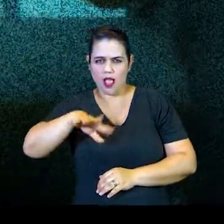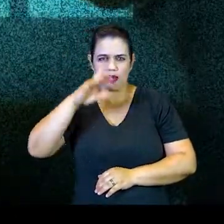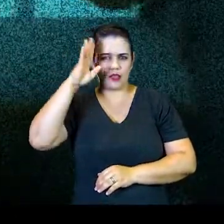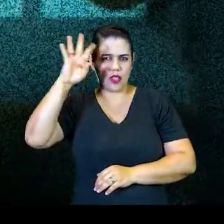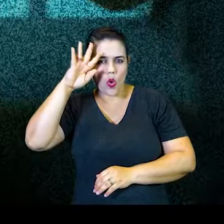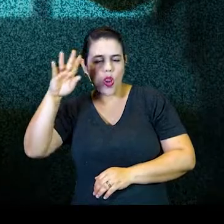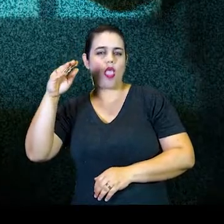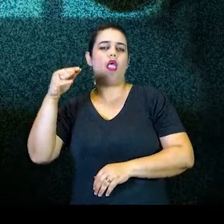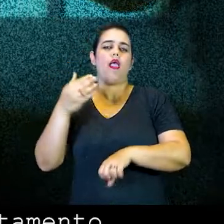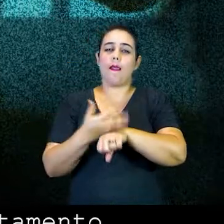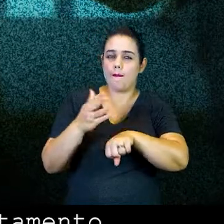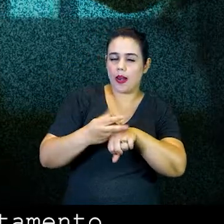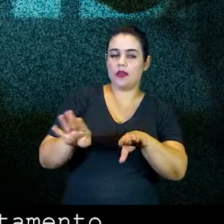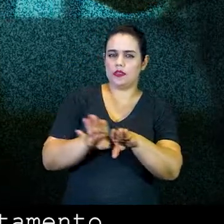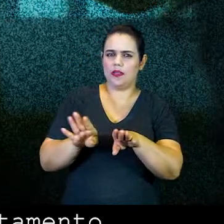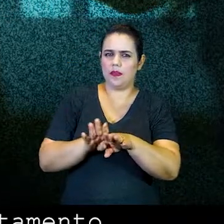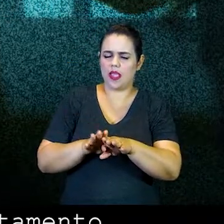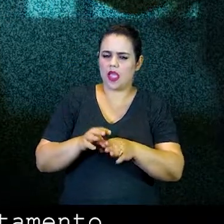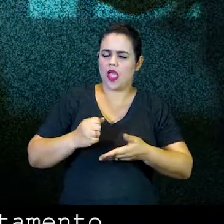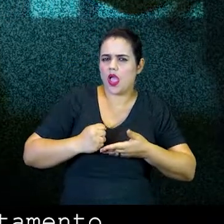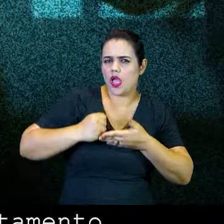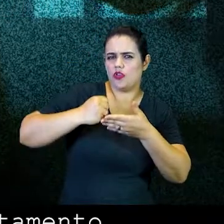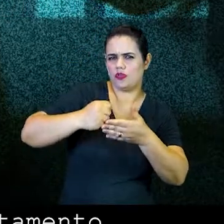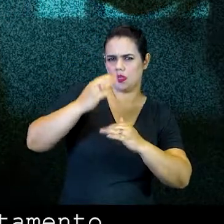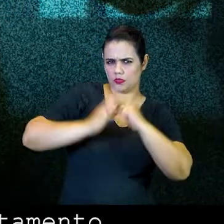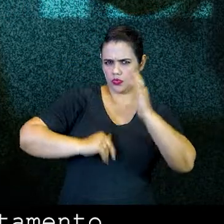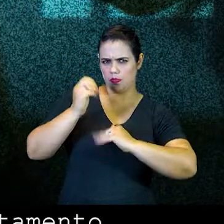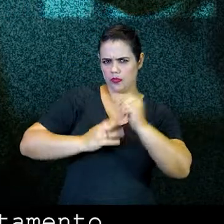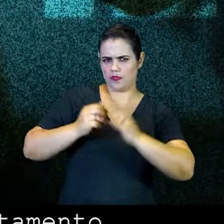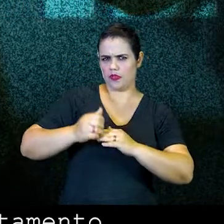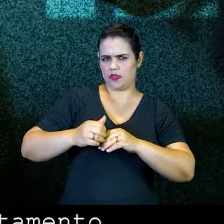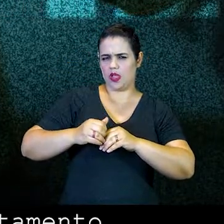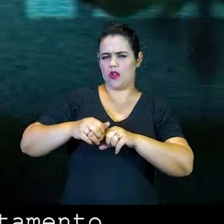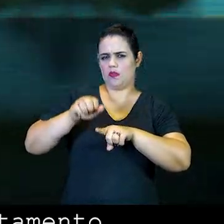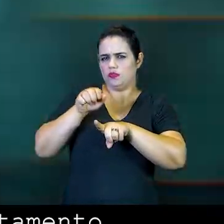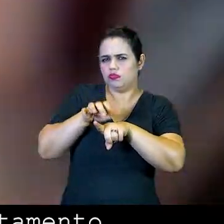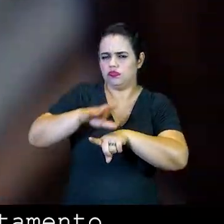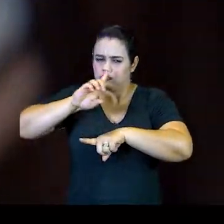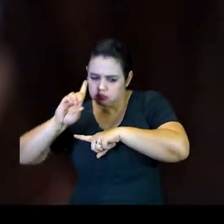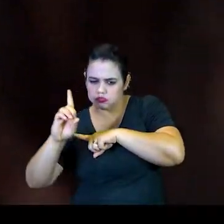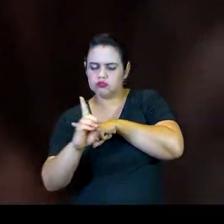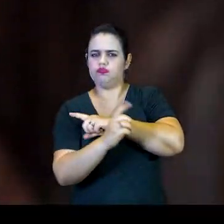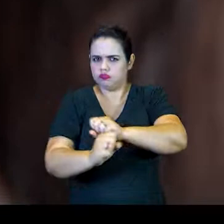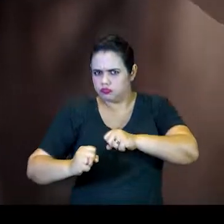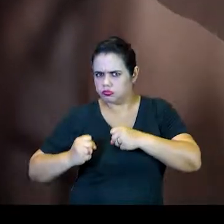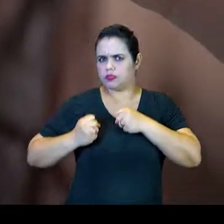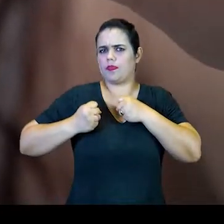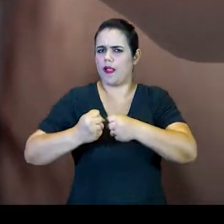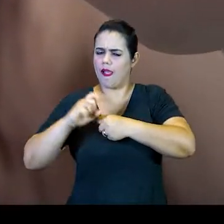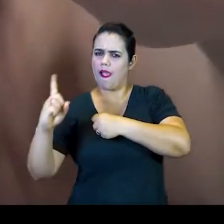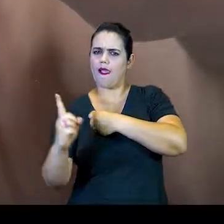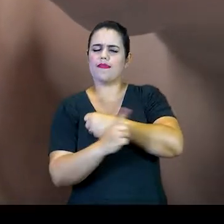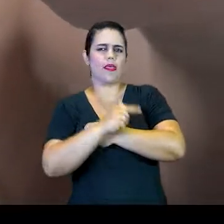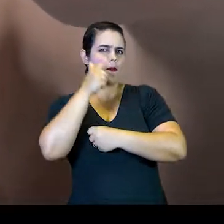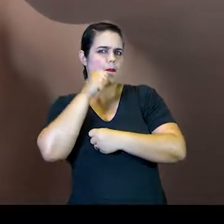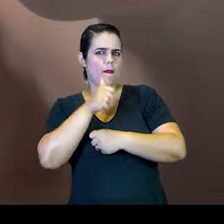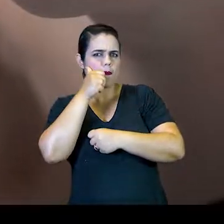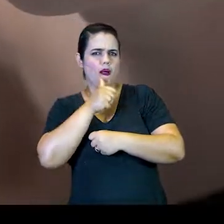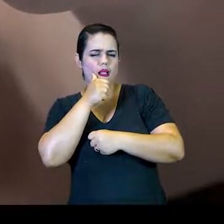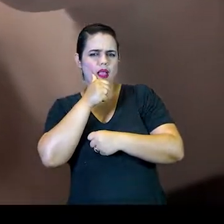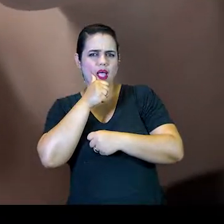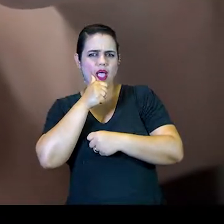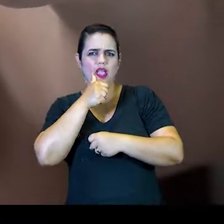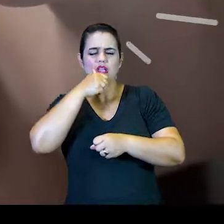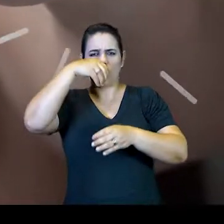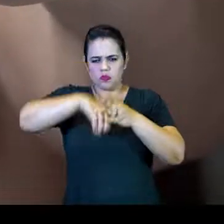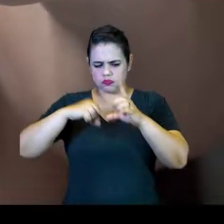para contribuir com a atividade dos profissionais das redes de enfrentamento e de atendimento à mulher em situação de